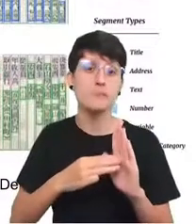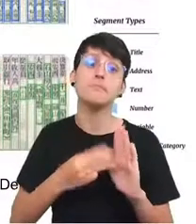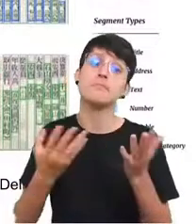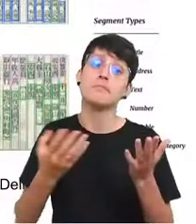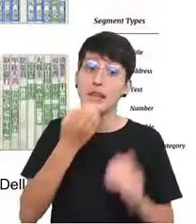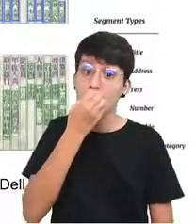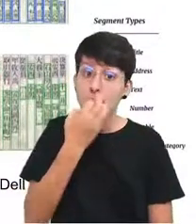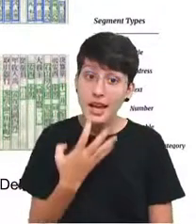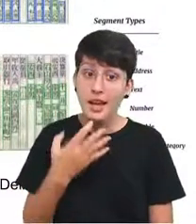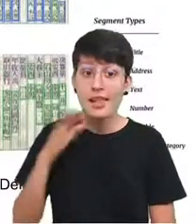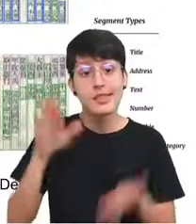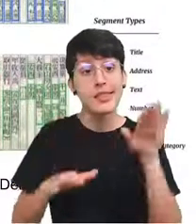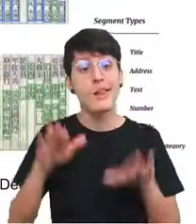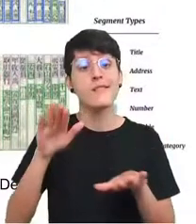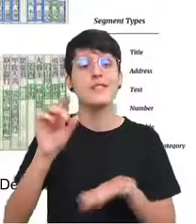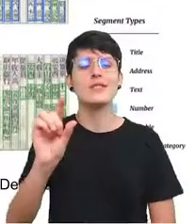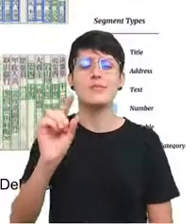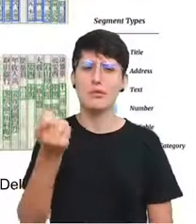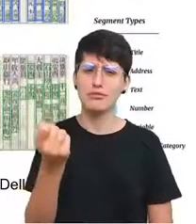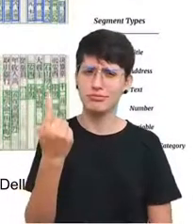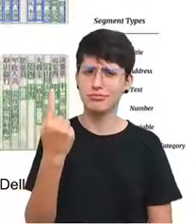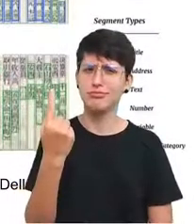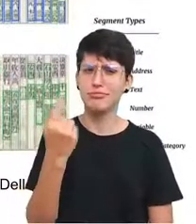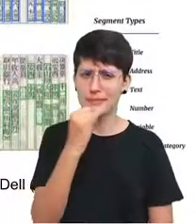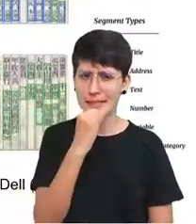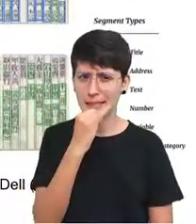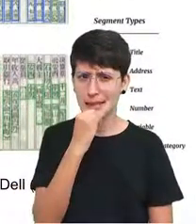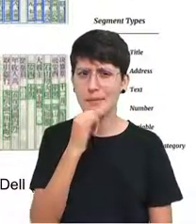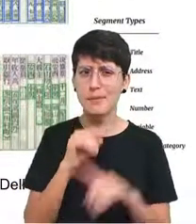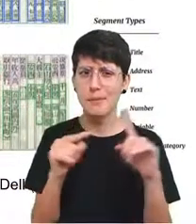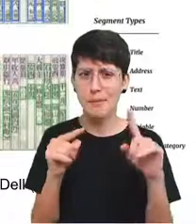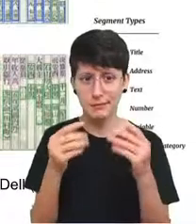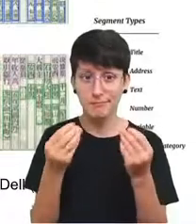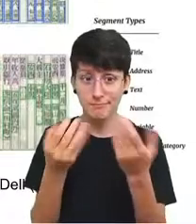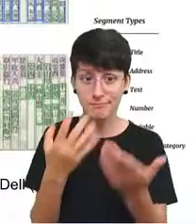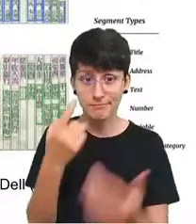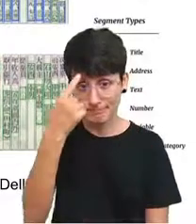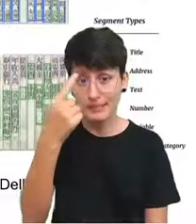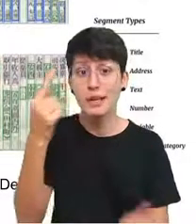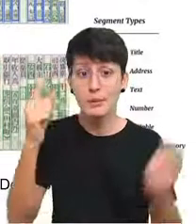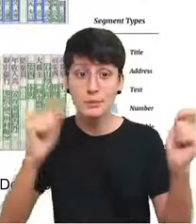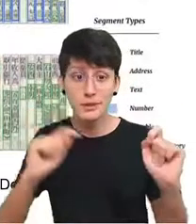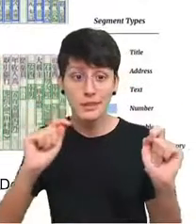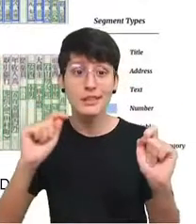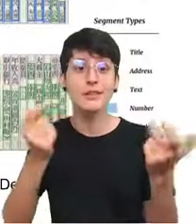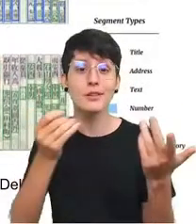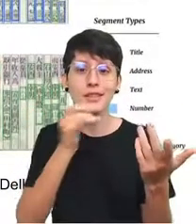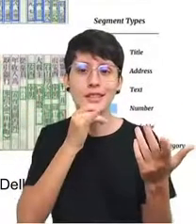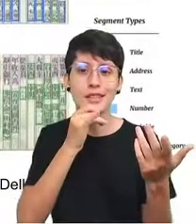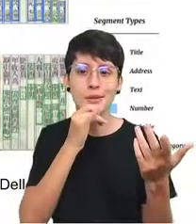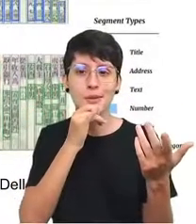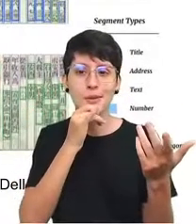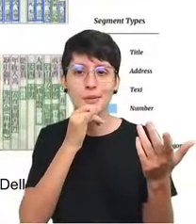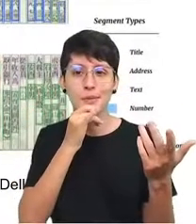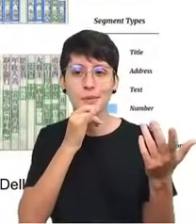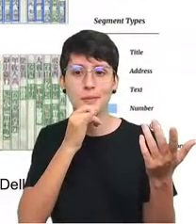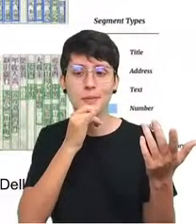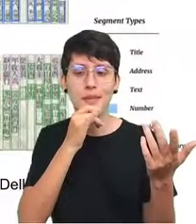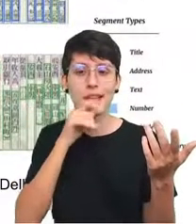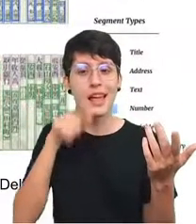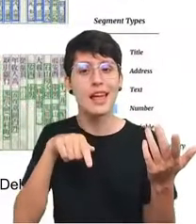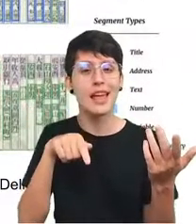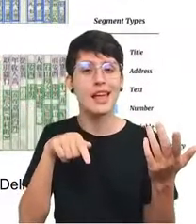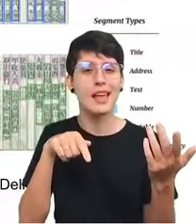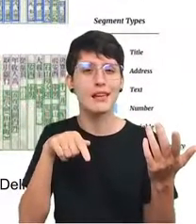talvez isso seja um pouquinho estranho esse exemplo, mas pode dar uma ideia do que é possível. Então, esse aqui é um